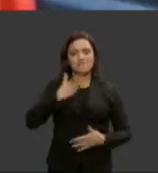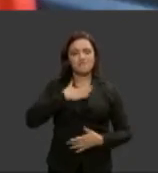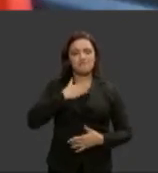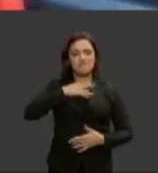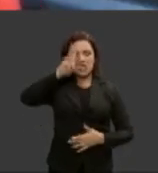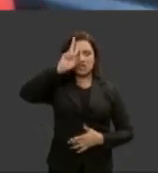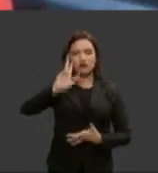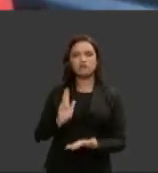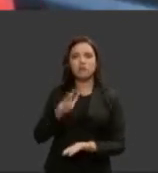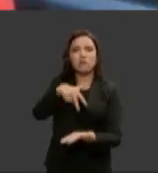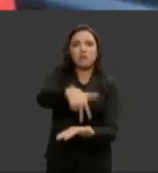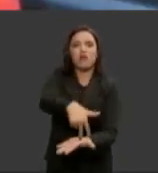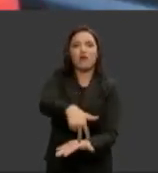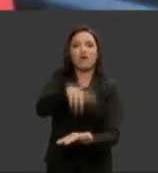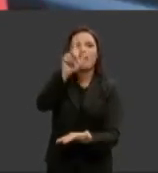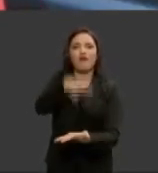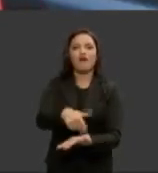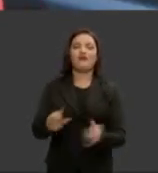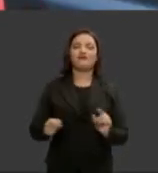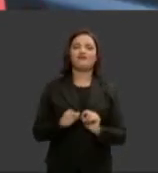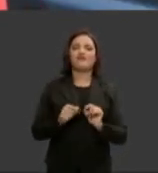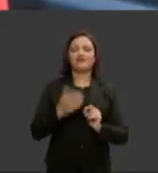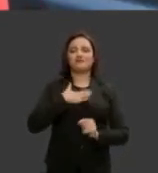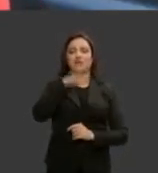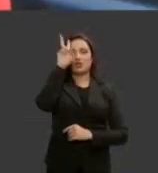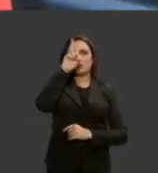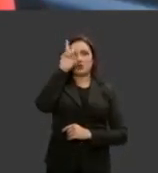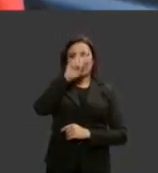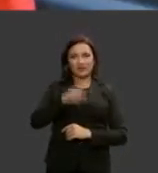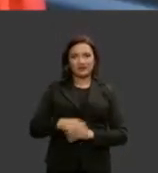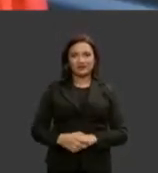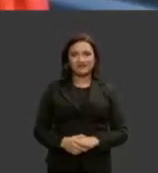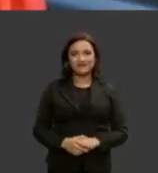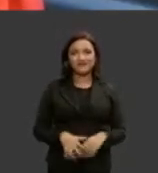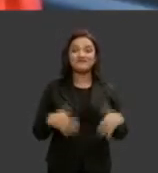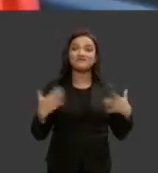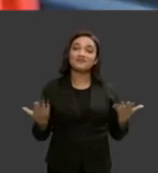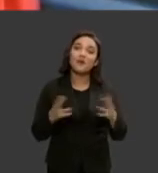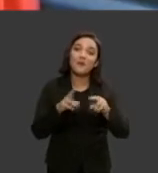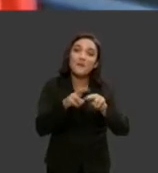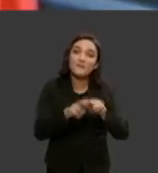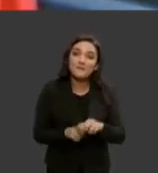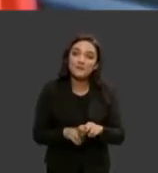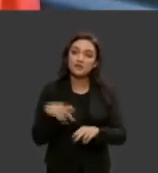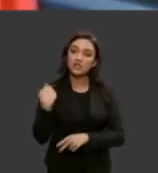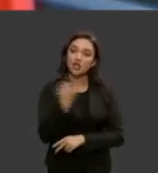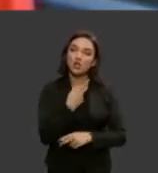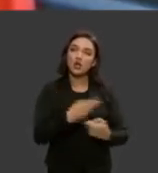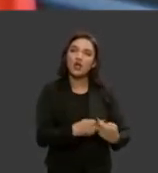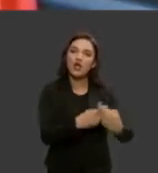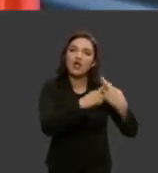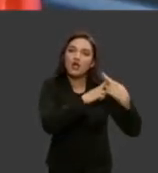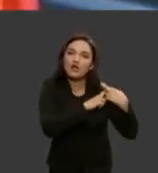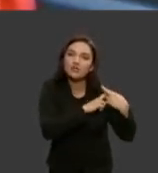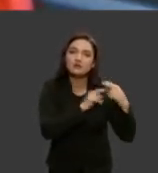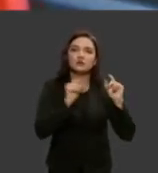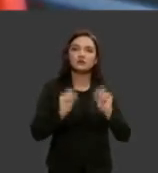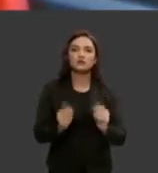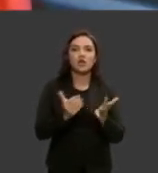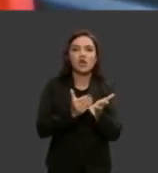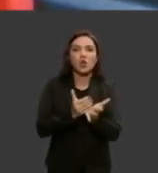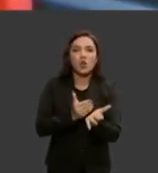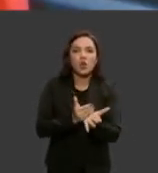atrizes principais de cada uma das nossas histórias e portanto nos cabe sim contar do primeiro